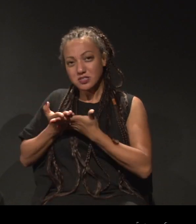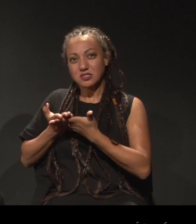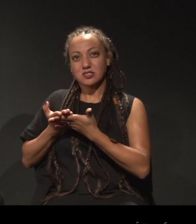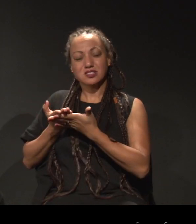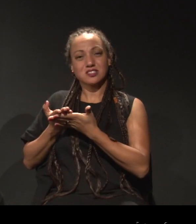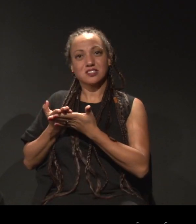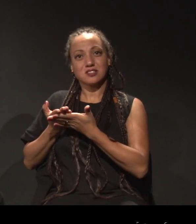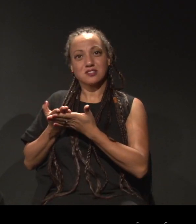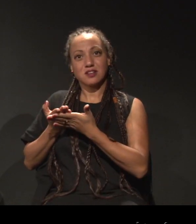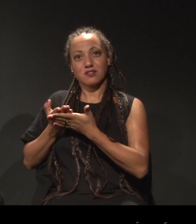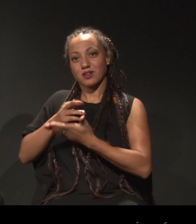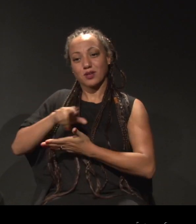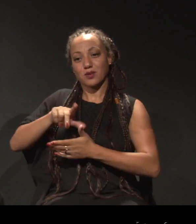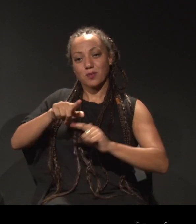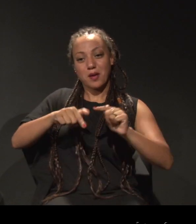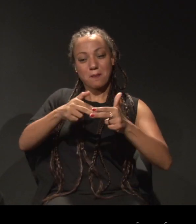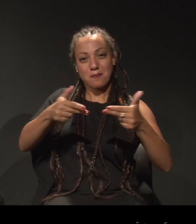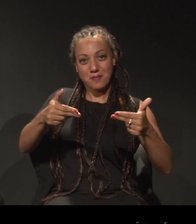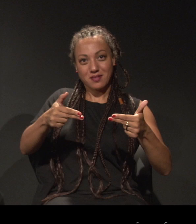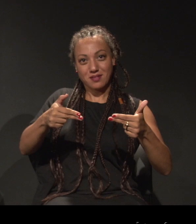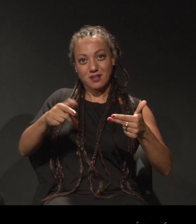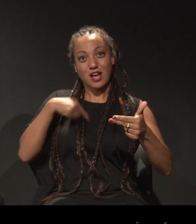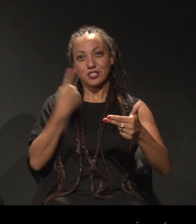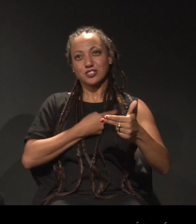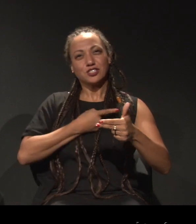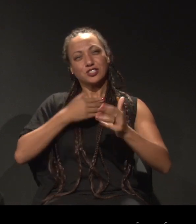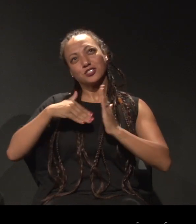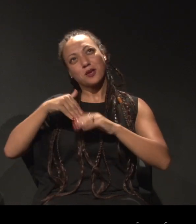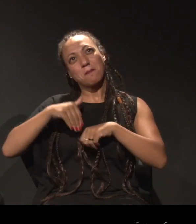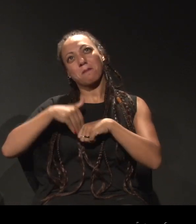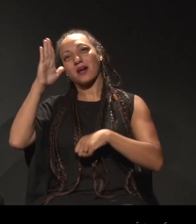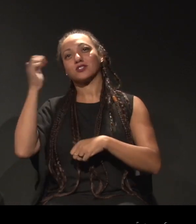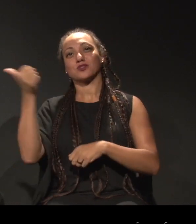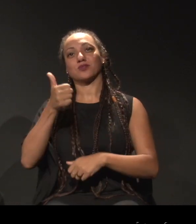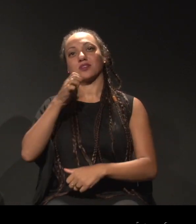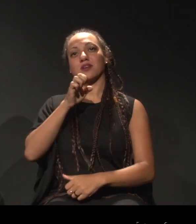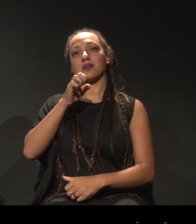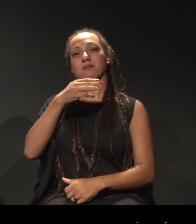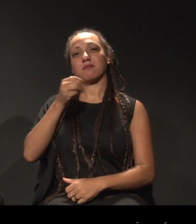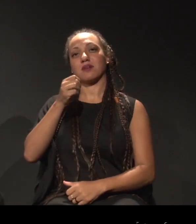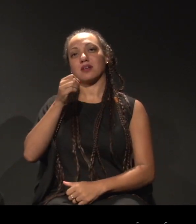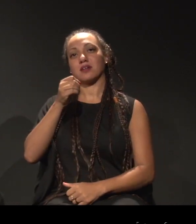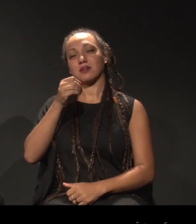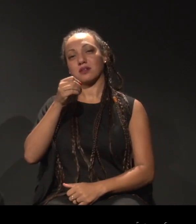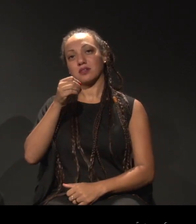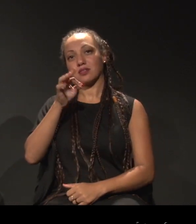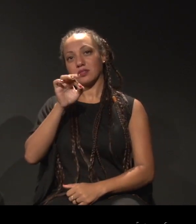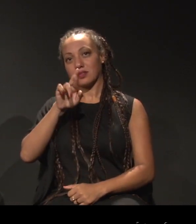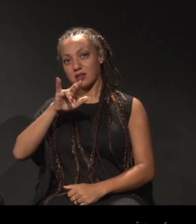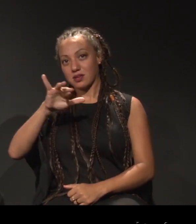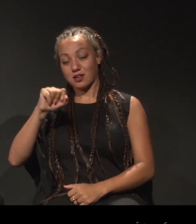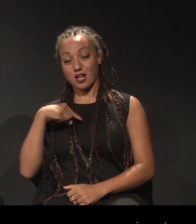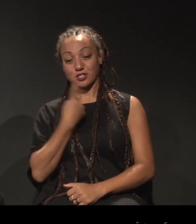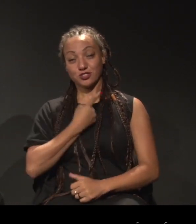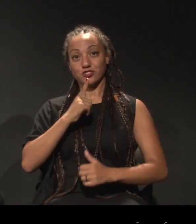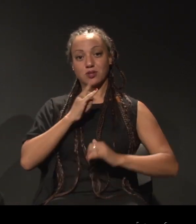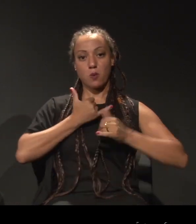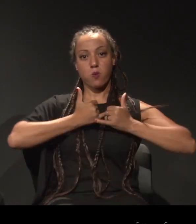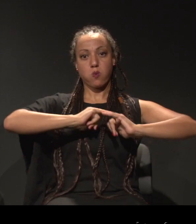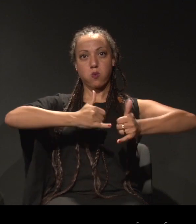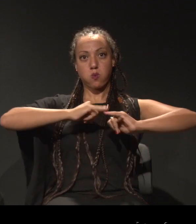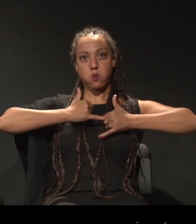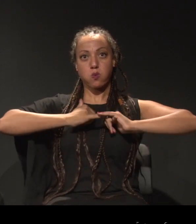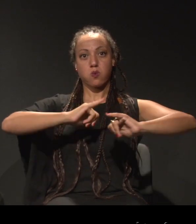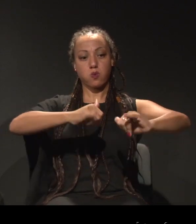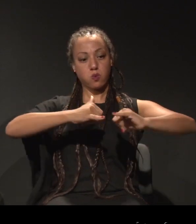mais do que matéria, de que nós somos mais do que matéria, de que nós somos energia. E é essa energia em que